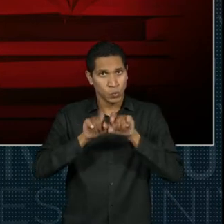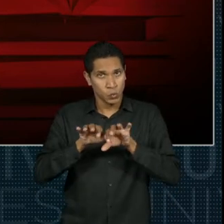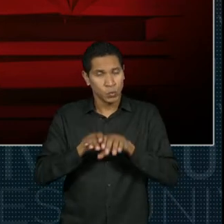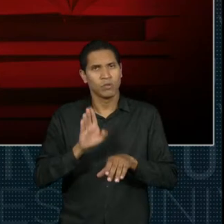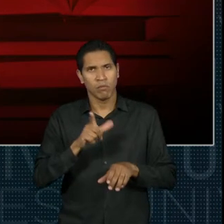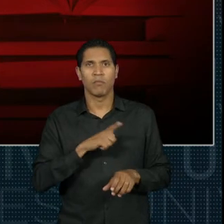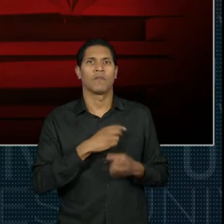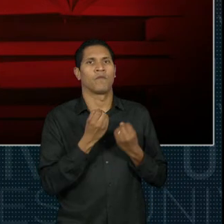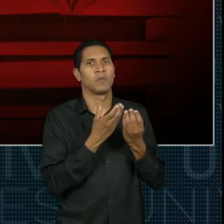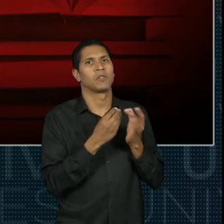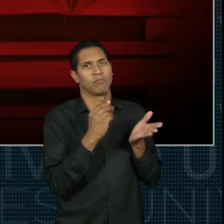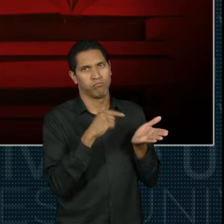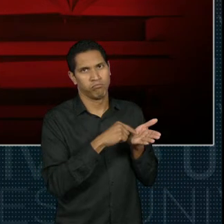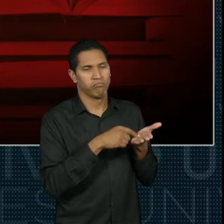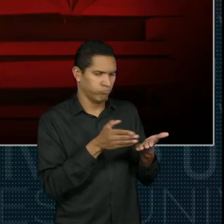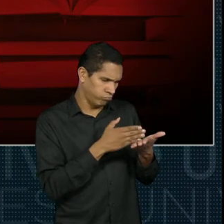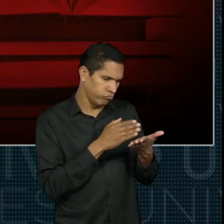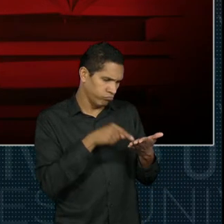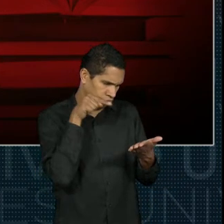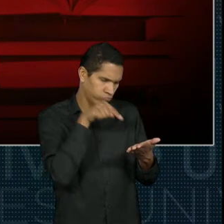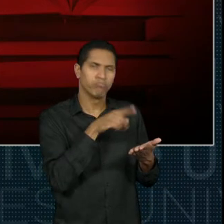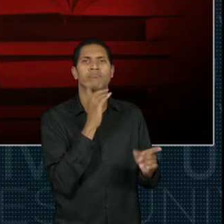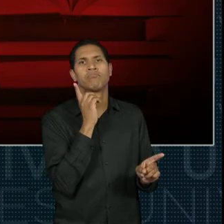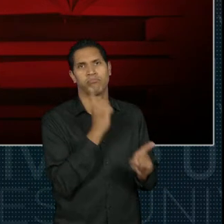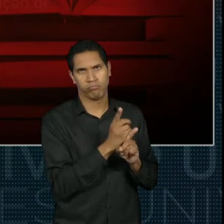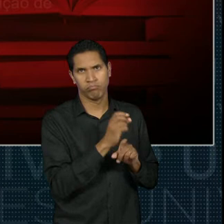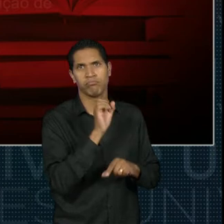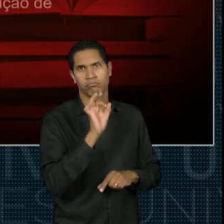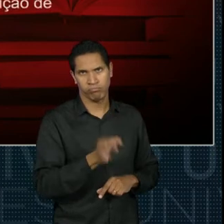informação sobre as atividades práticas profissionais.